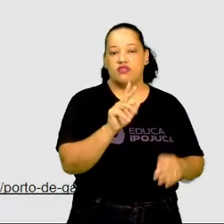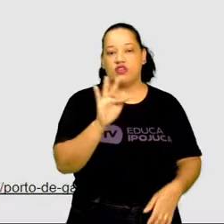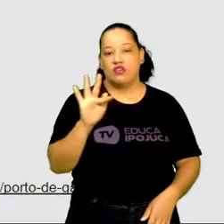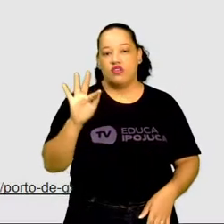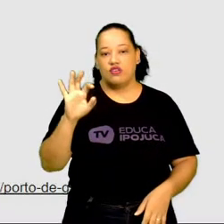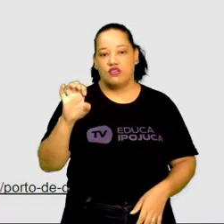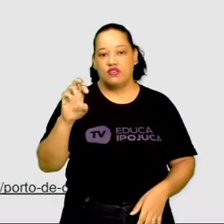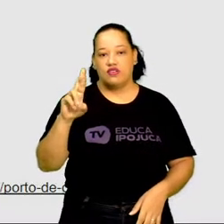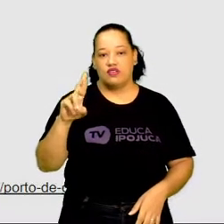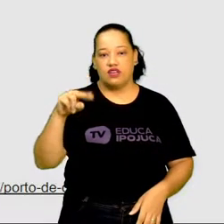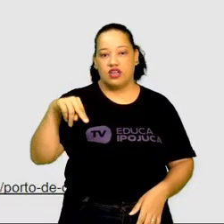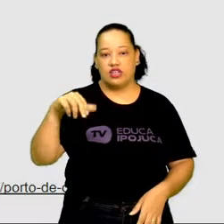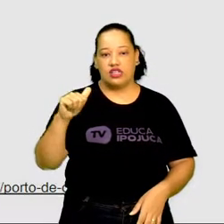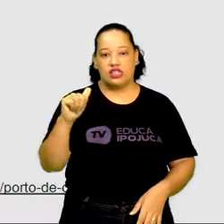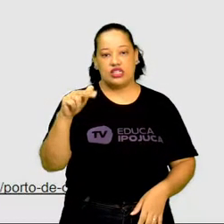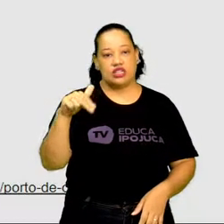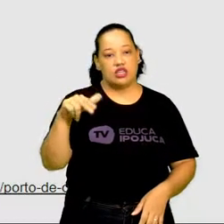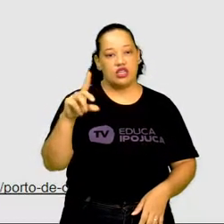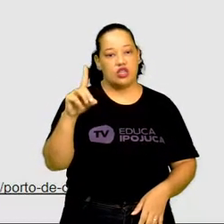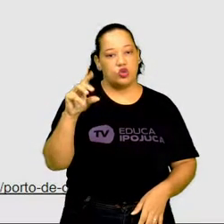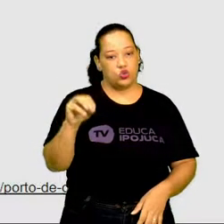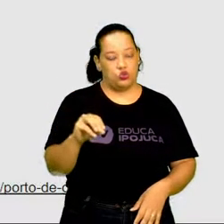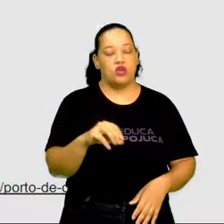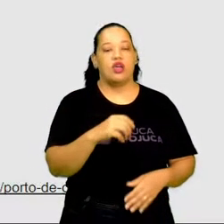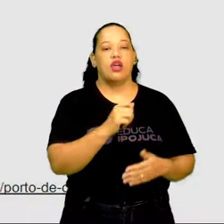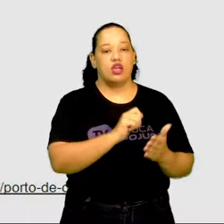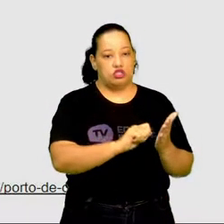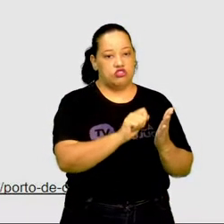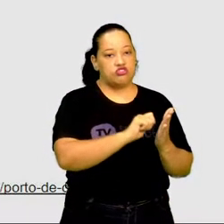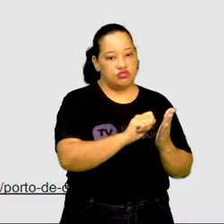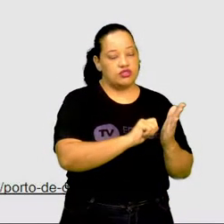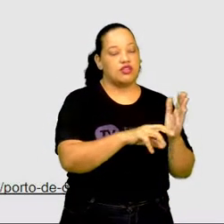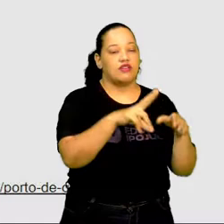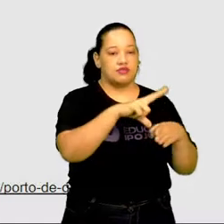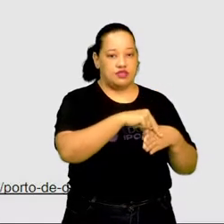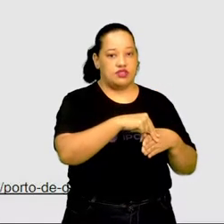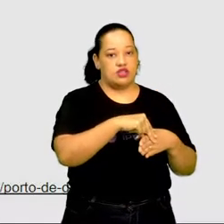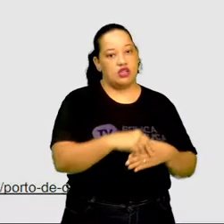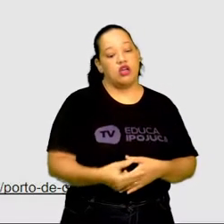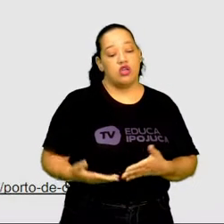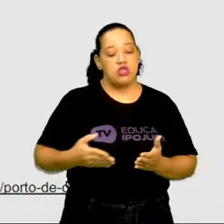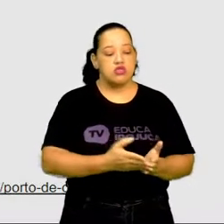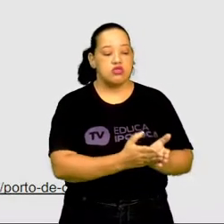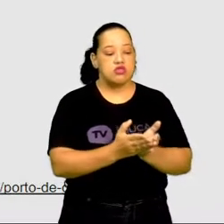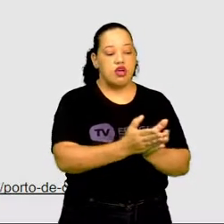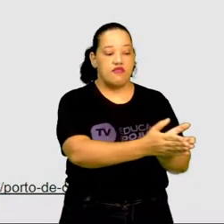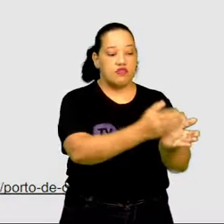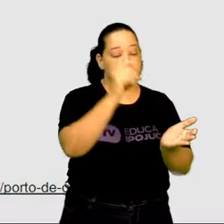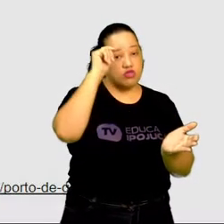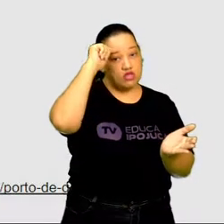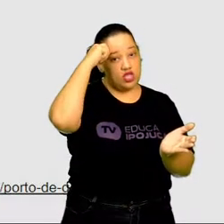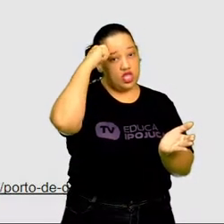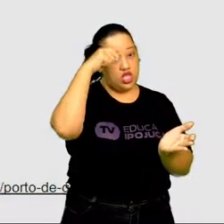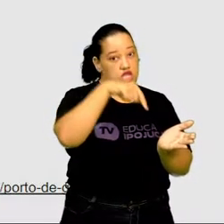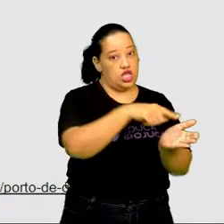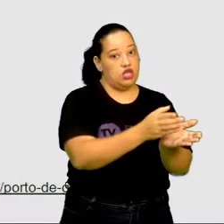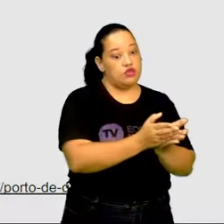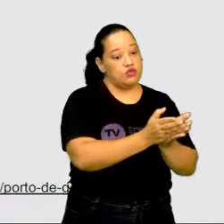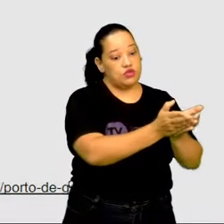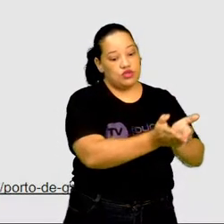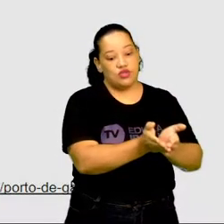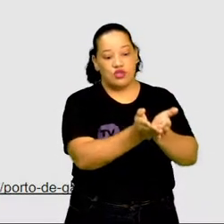E ele trabalha com a literatura de Cordel. Foi no navio negreiro e do Porto Natural,